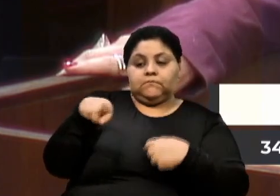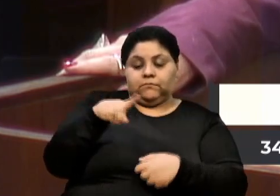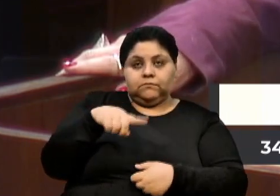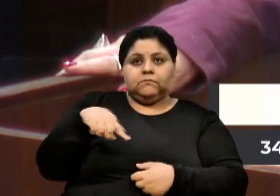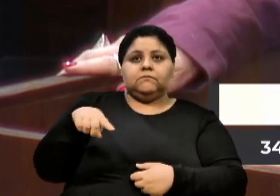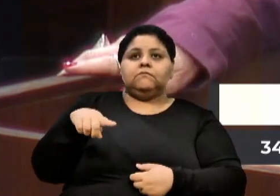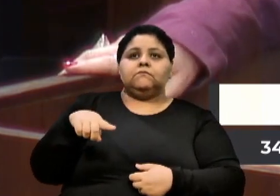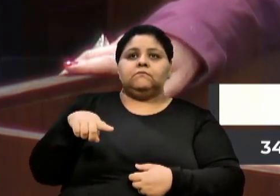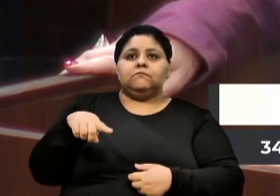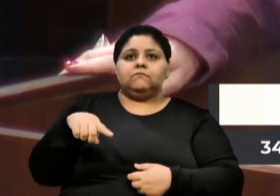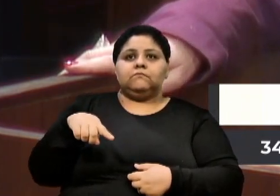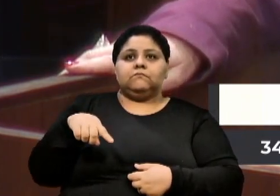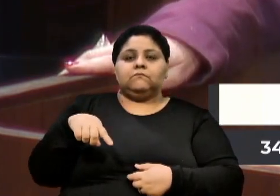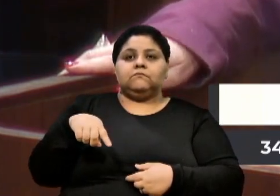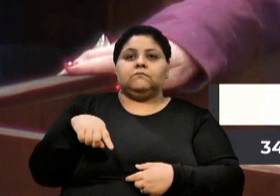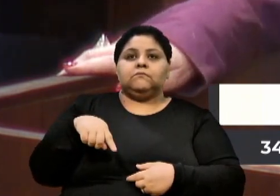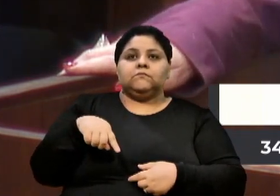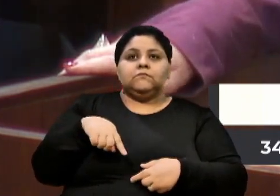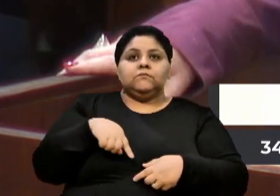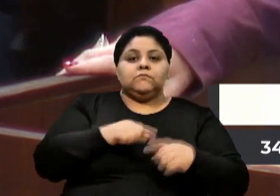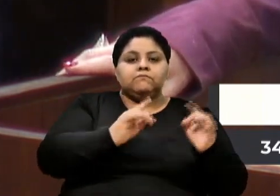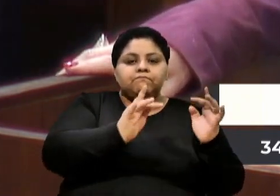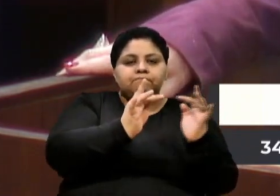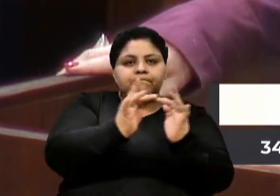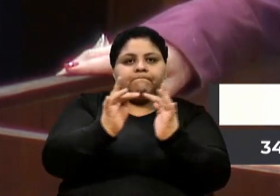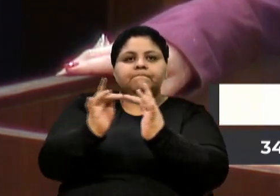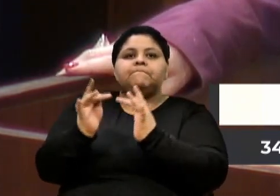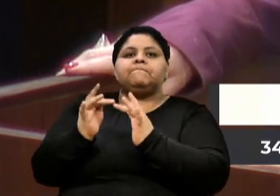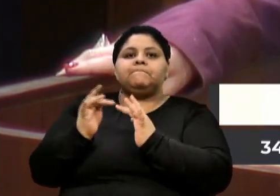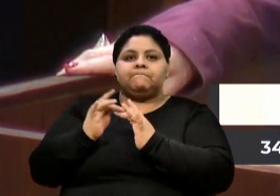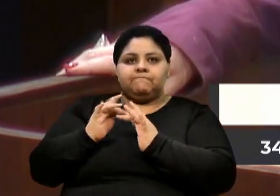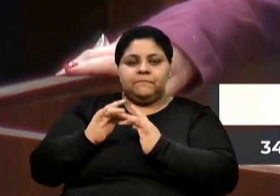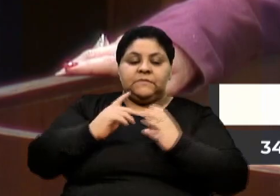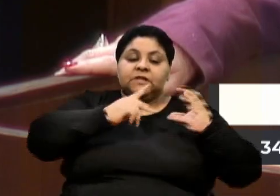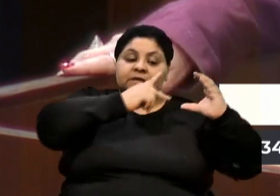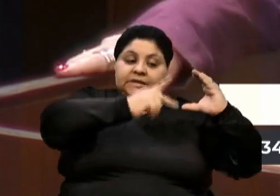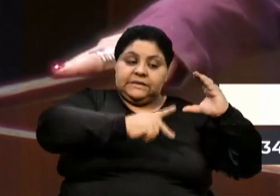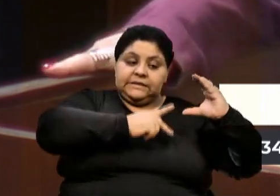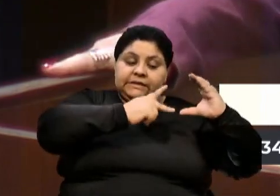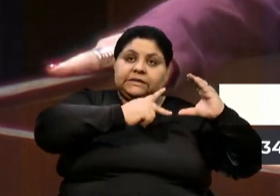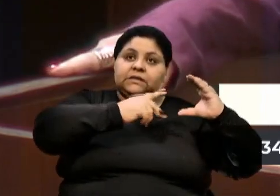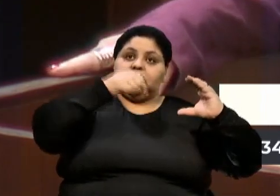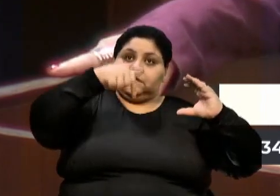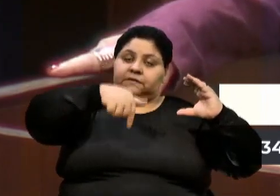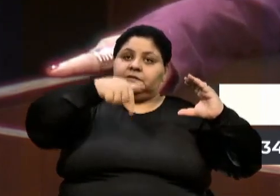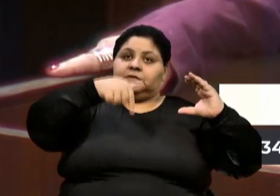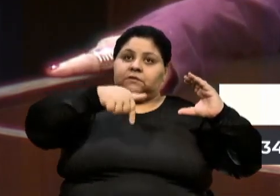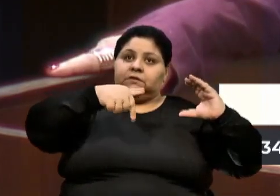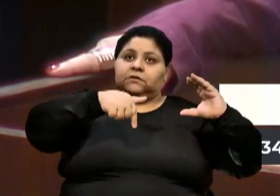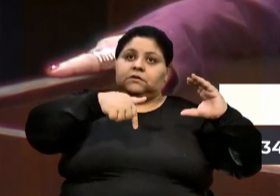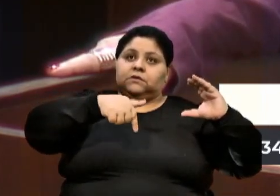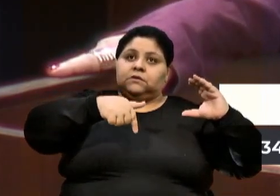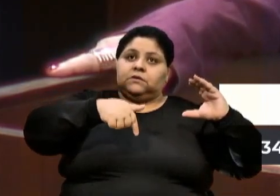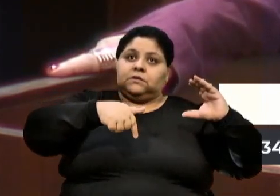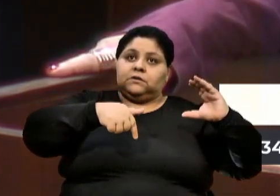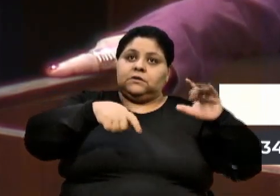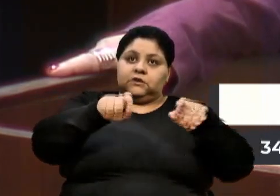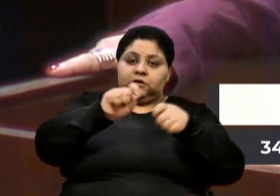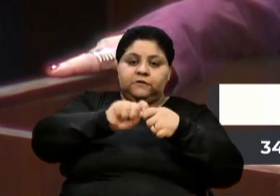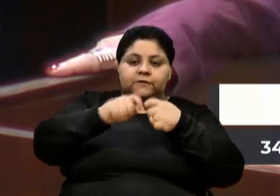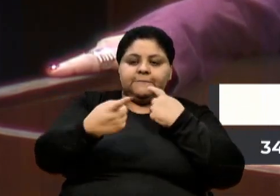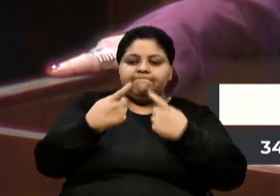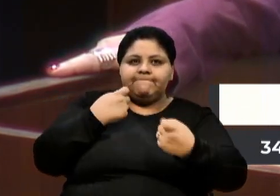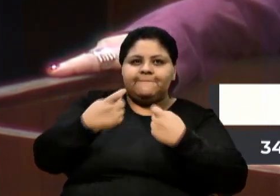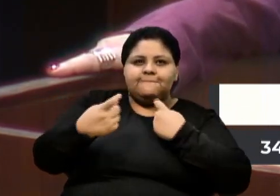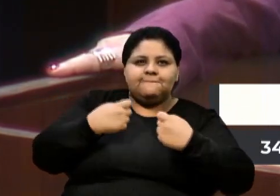combinamos, então, de que nas câmaras de vereadores aqui a gente façamos debates sobre isso.